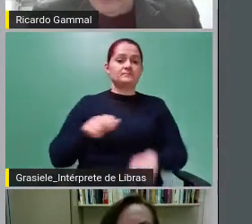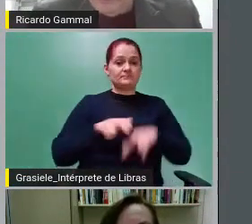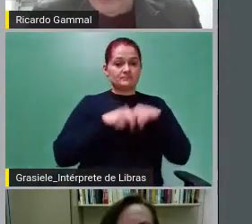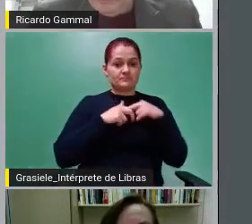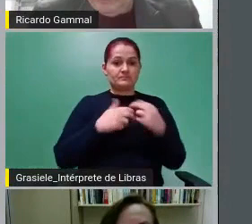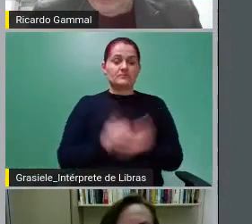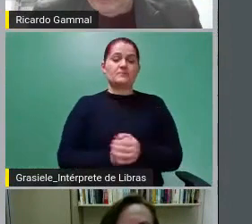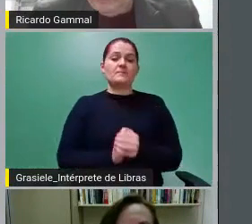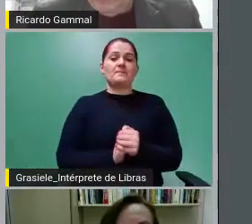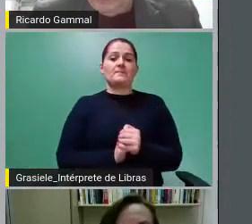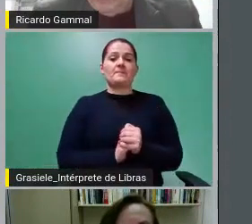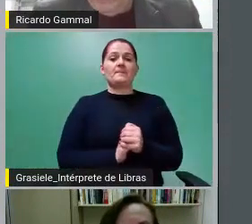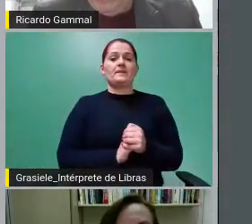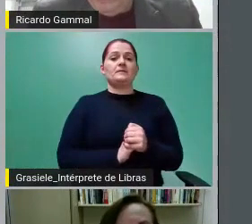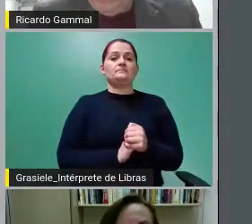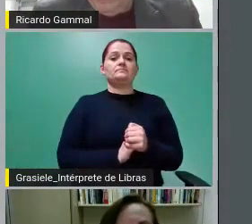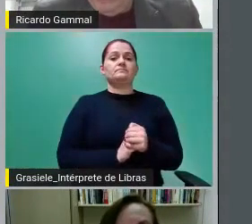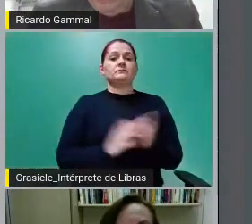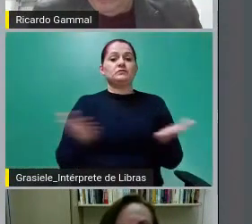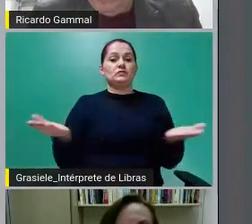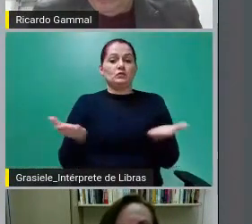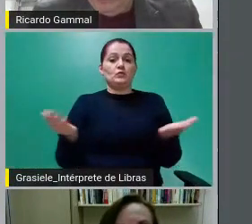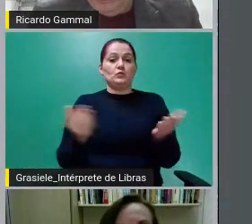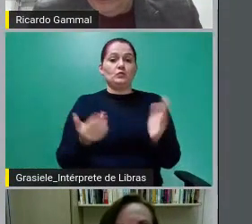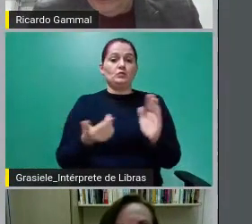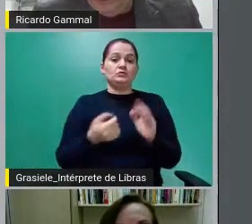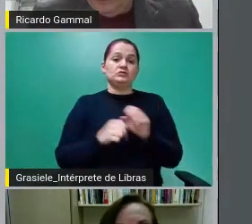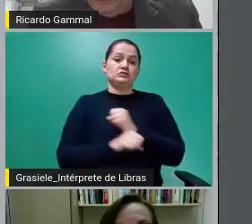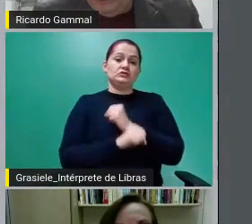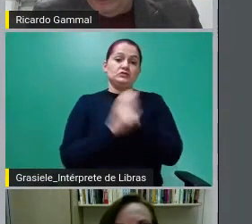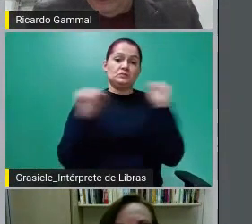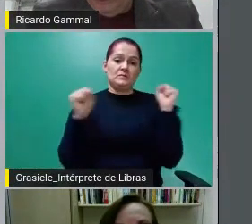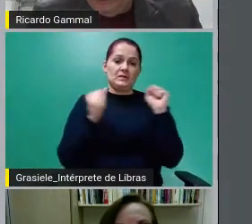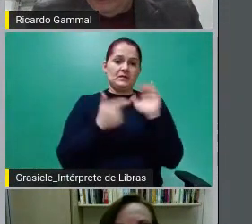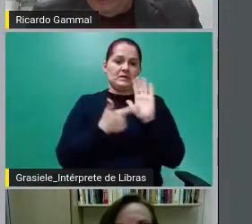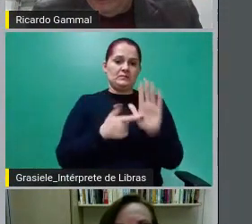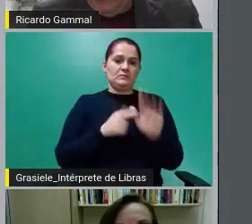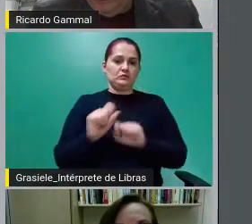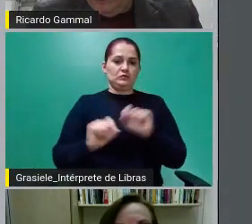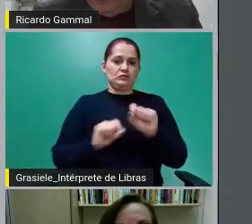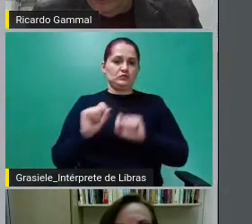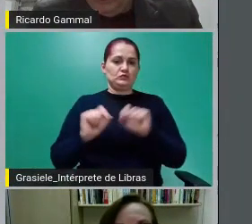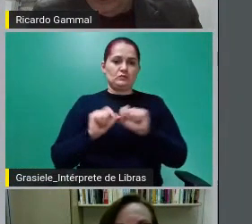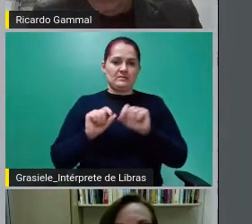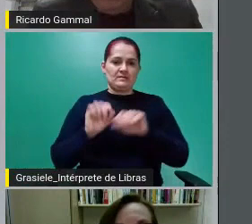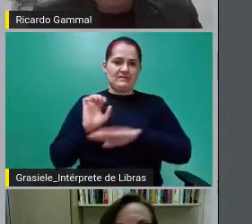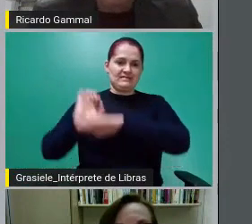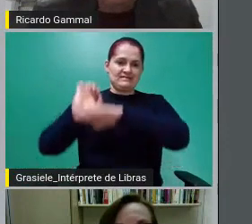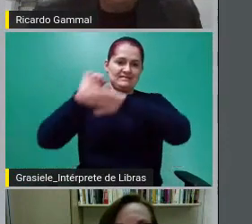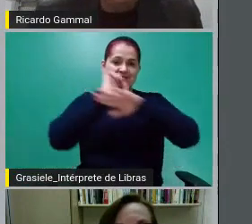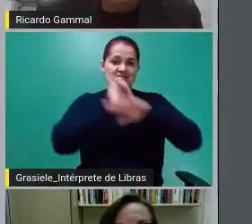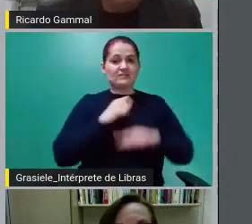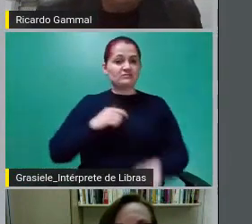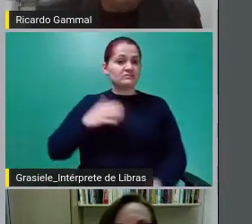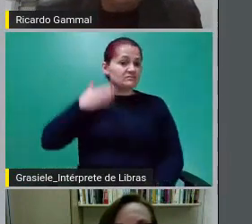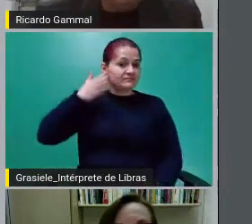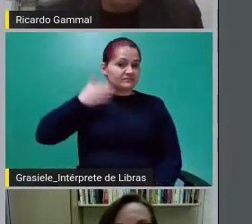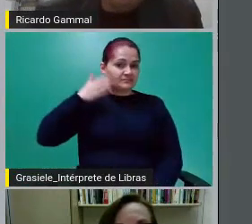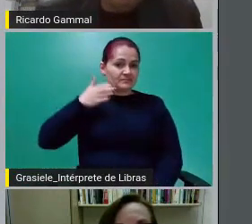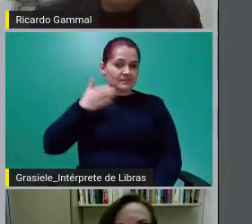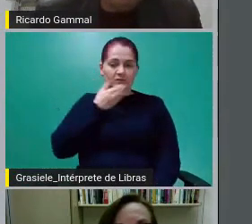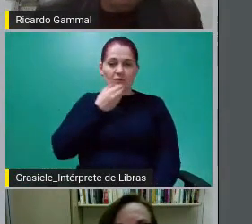exposto hoje pela manhã em relação aos estados, uma palestra brilhante feita pelo doutor Cristiano